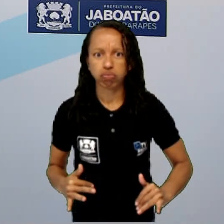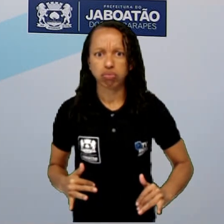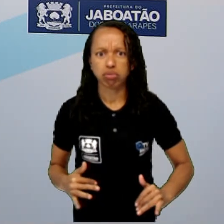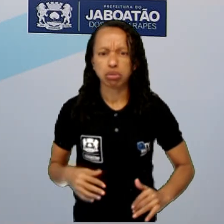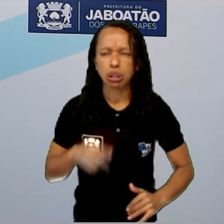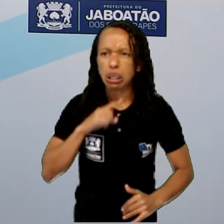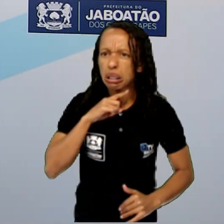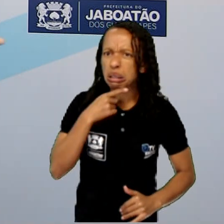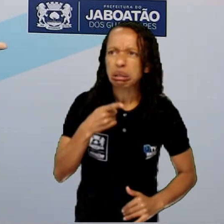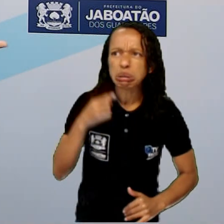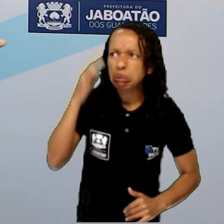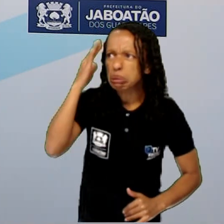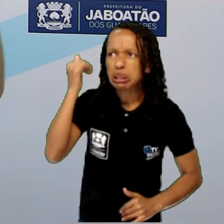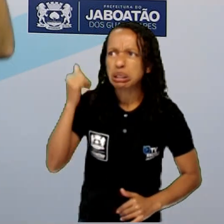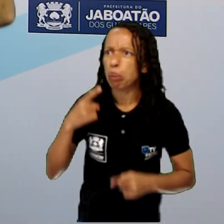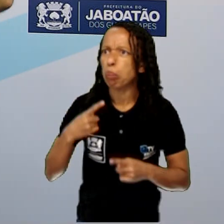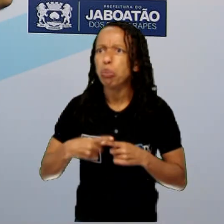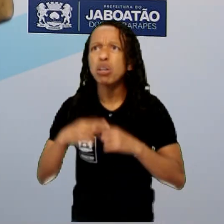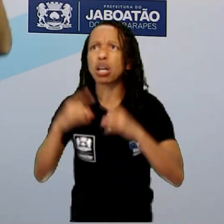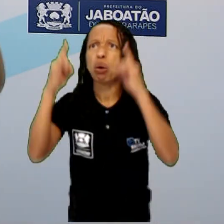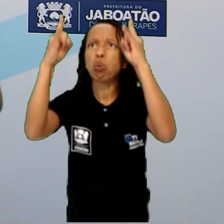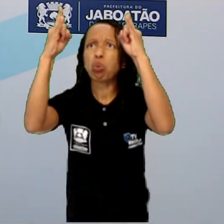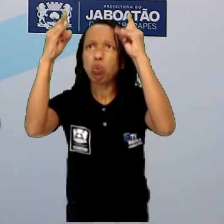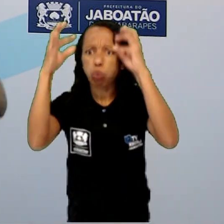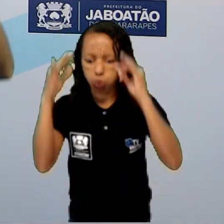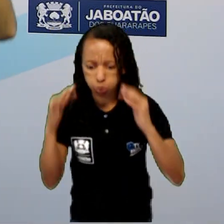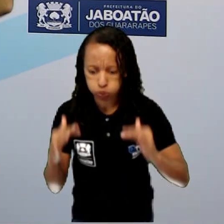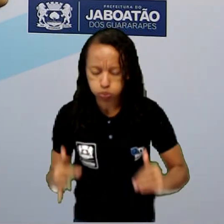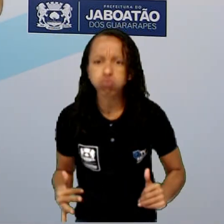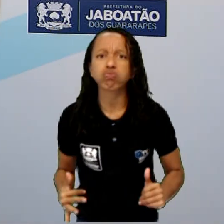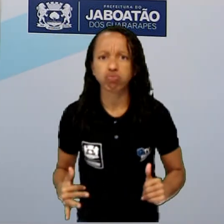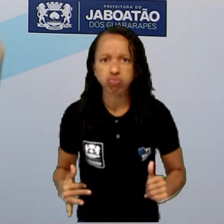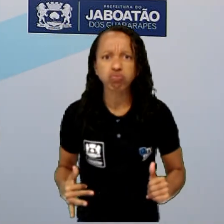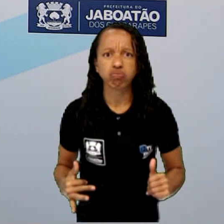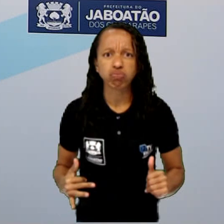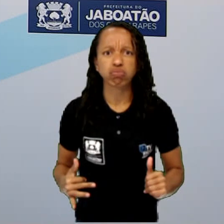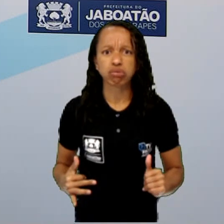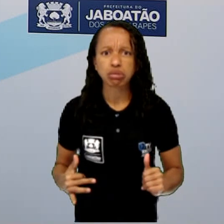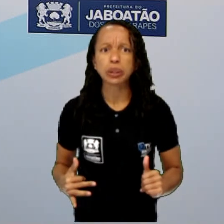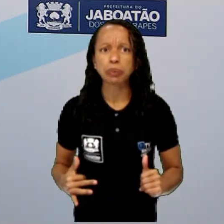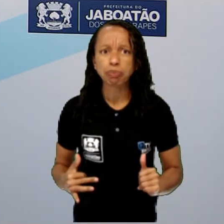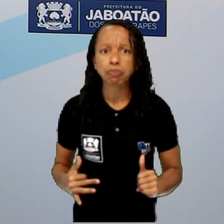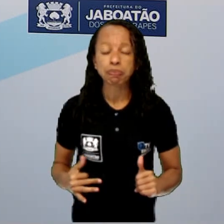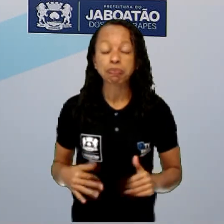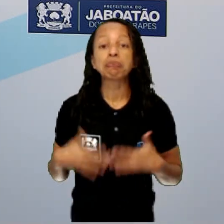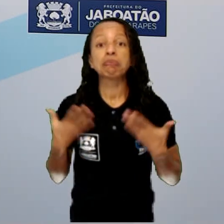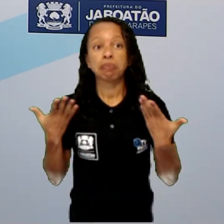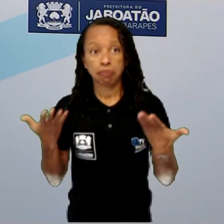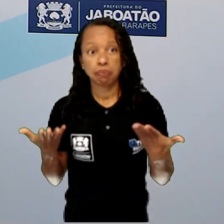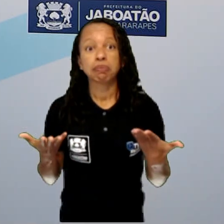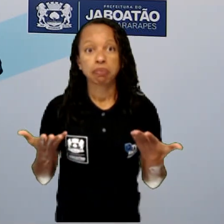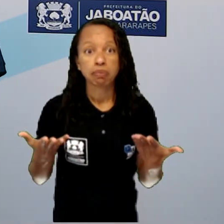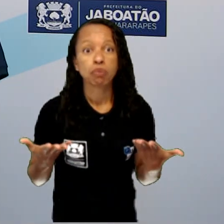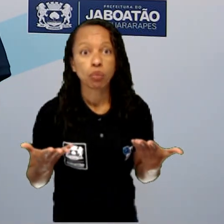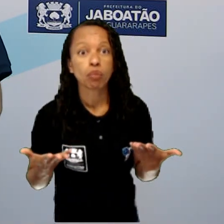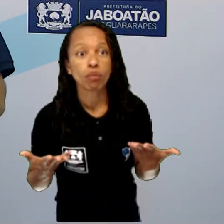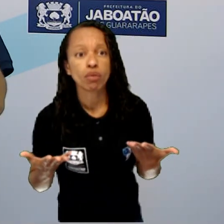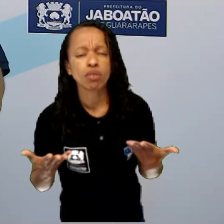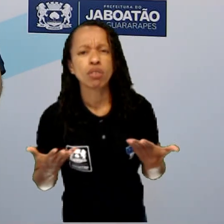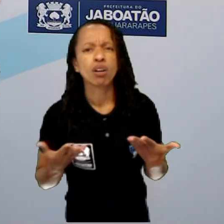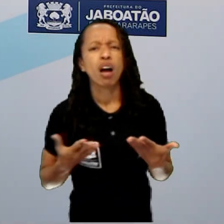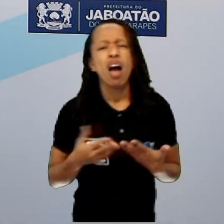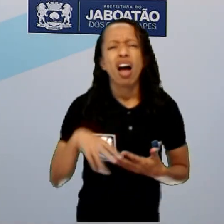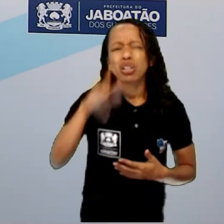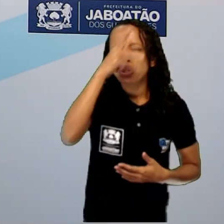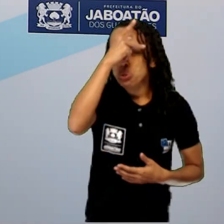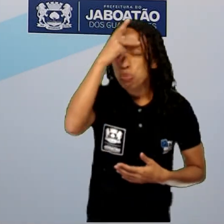sabe por que ele desabou. Mas ele ruiu, ele caiu. E aí, várias pessoas